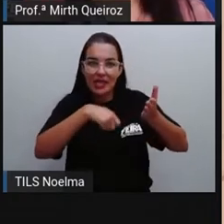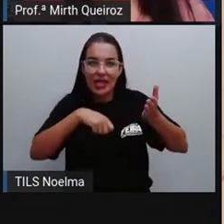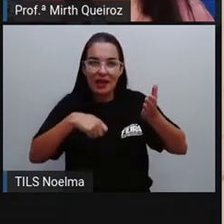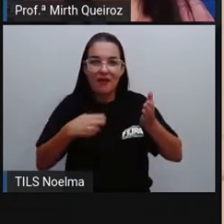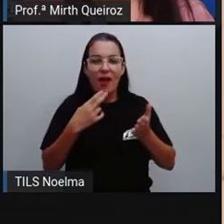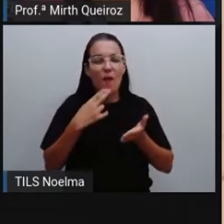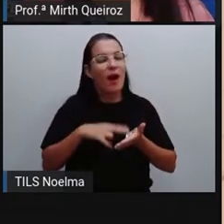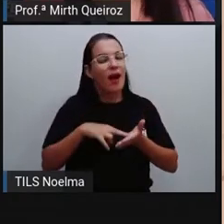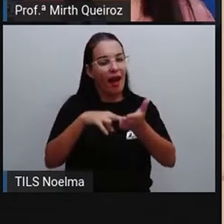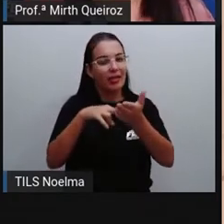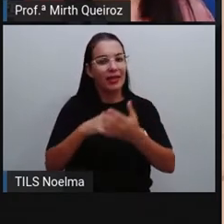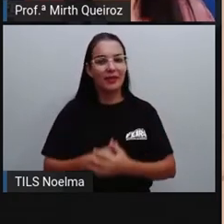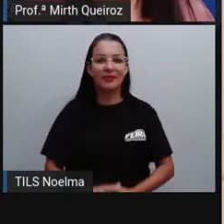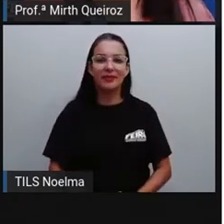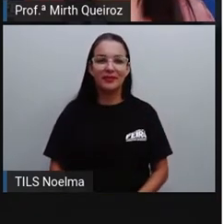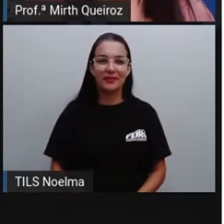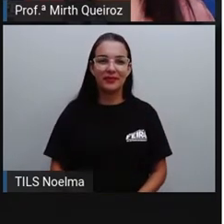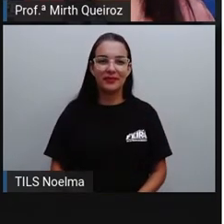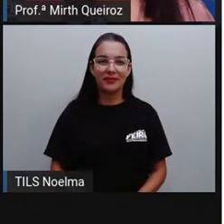uma carta.